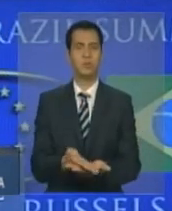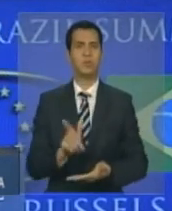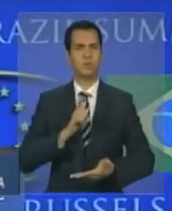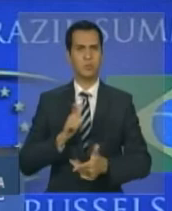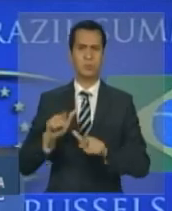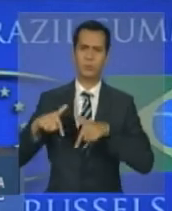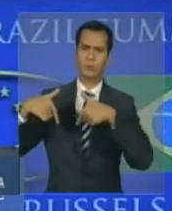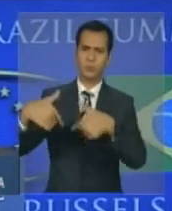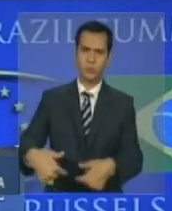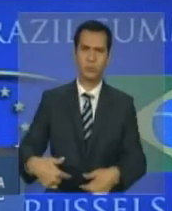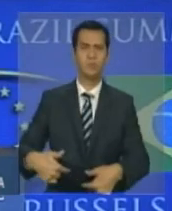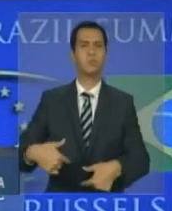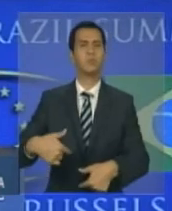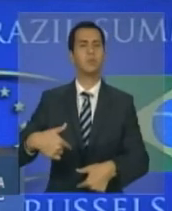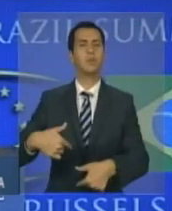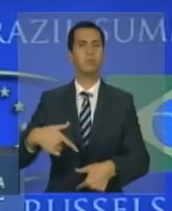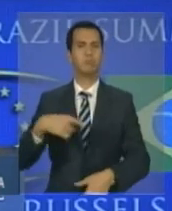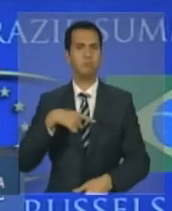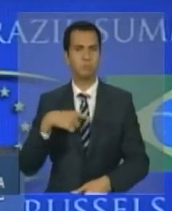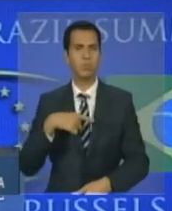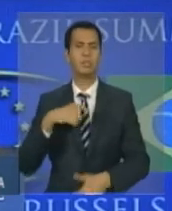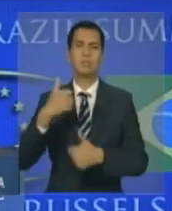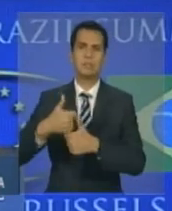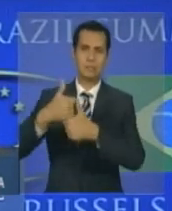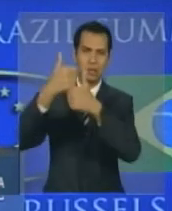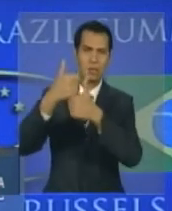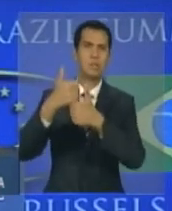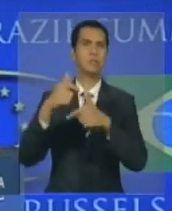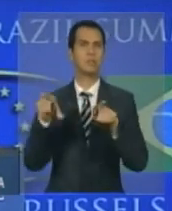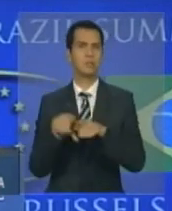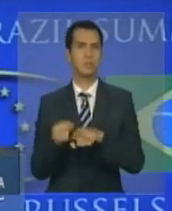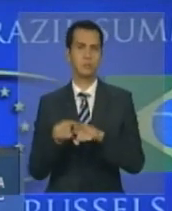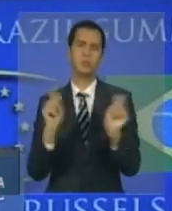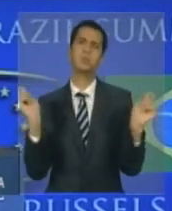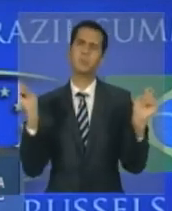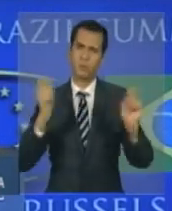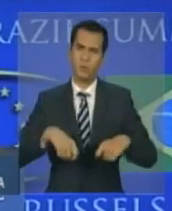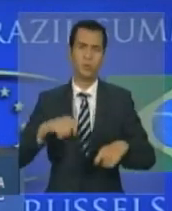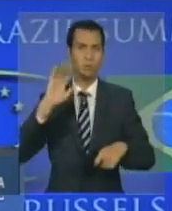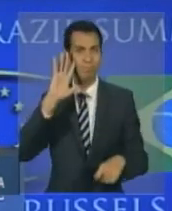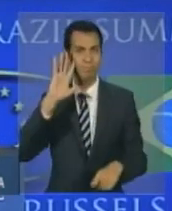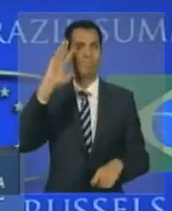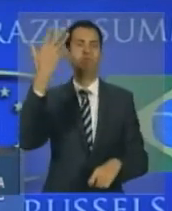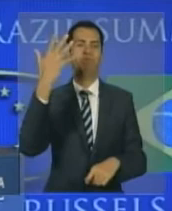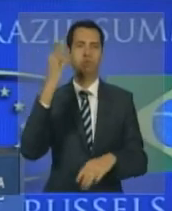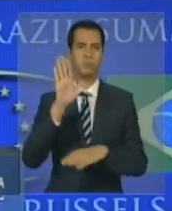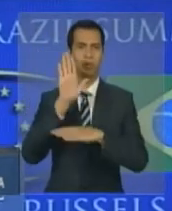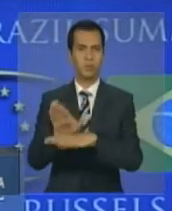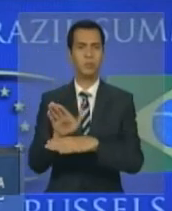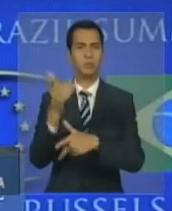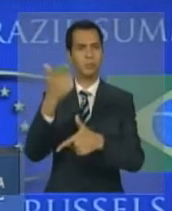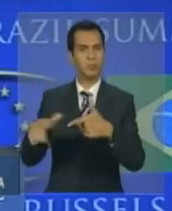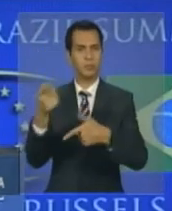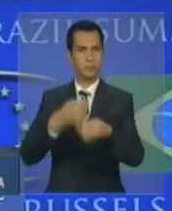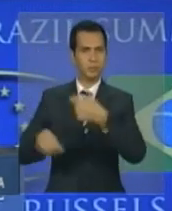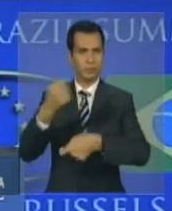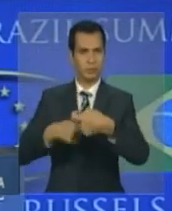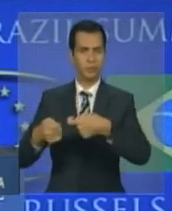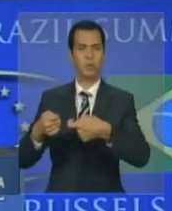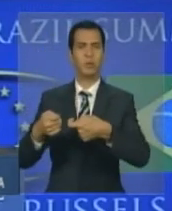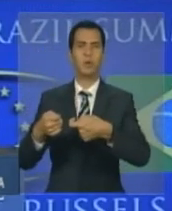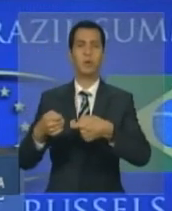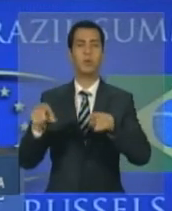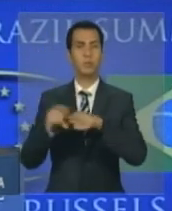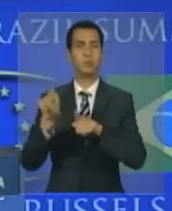e sentido de urgência histórica, será possível superar o grave quadro de instabilidade econômica social e